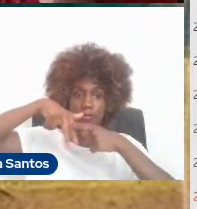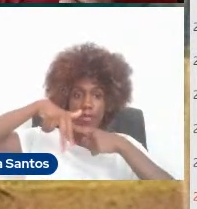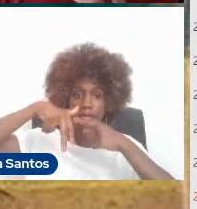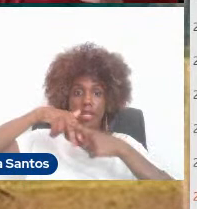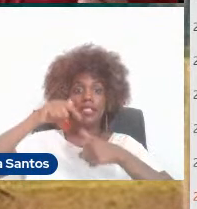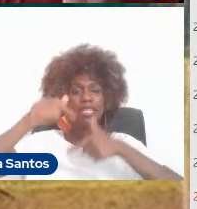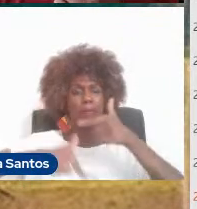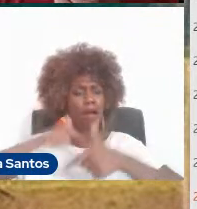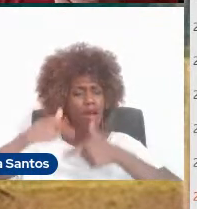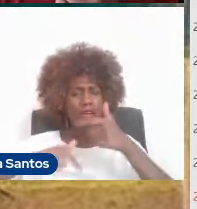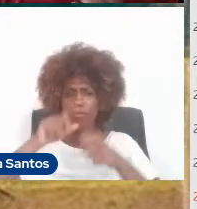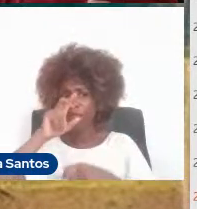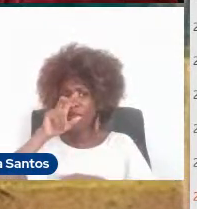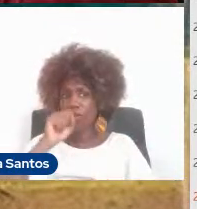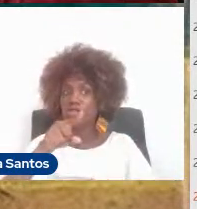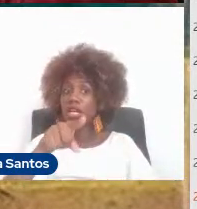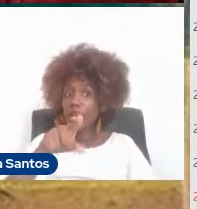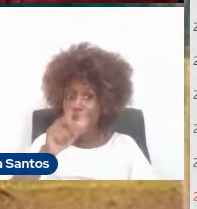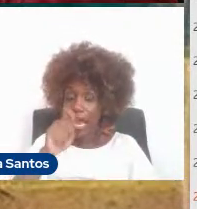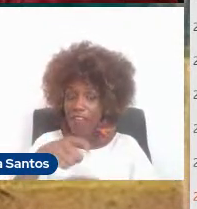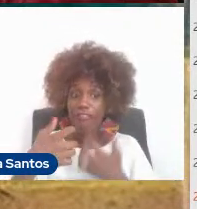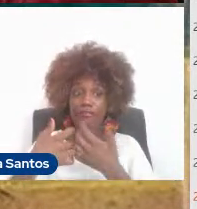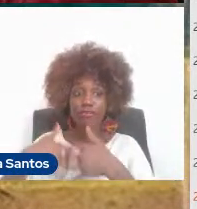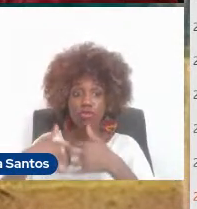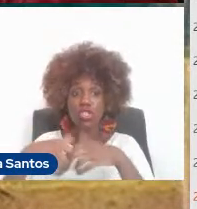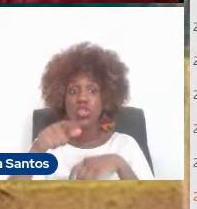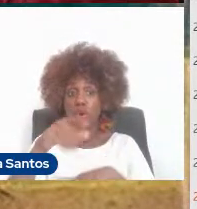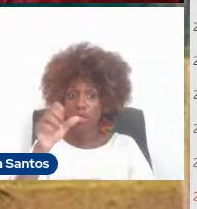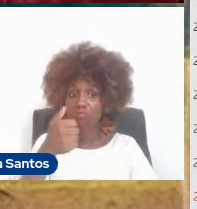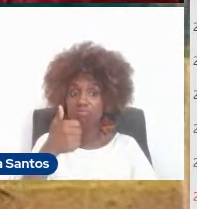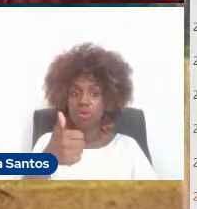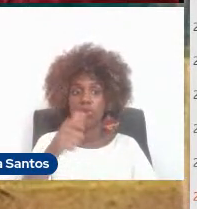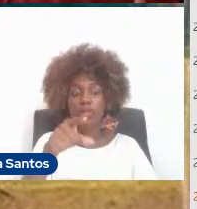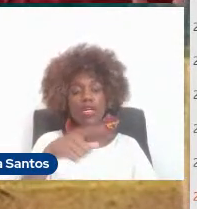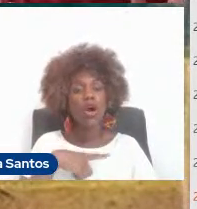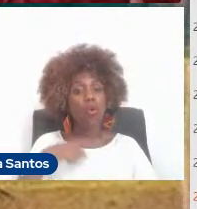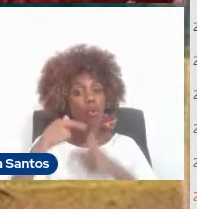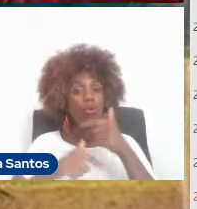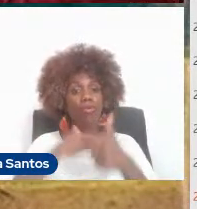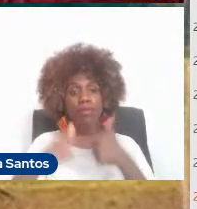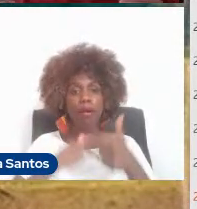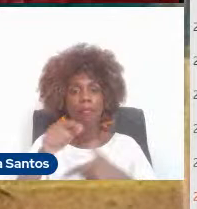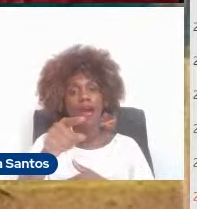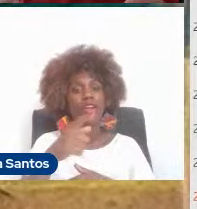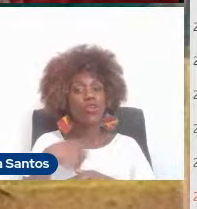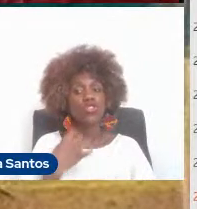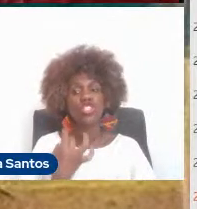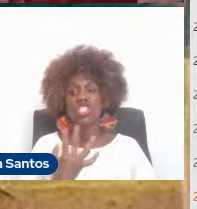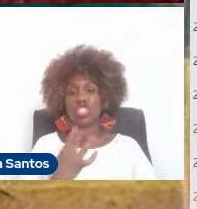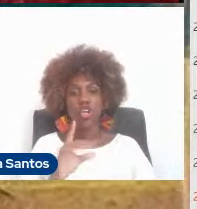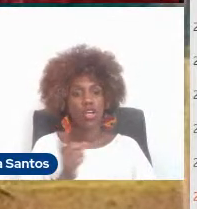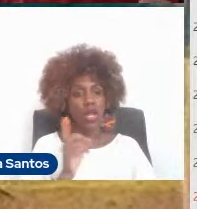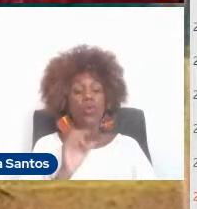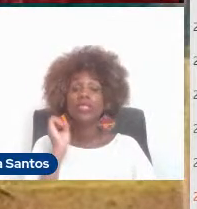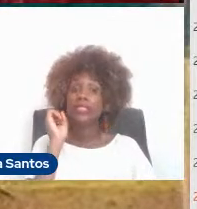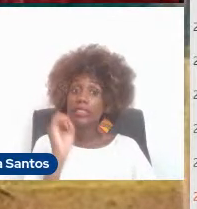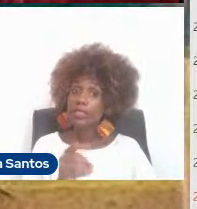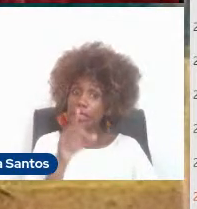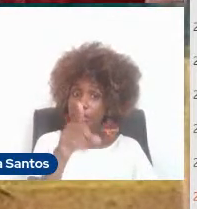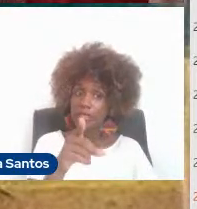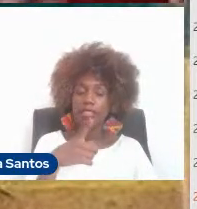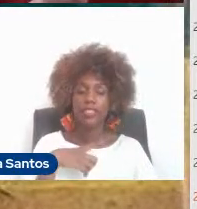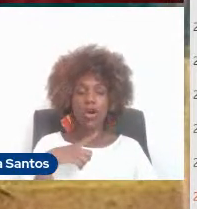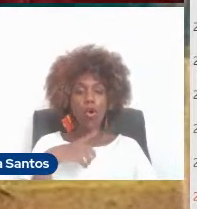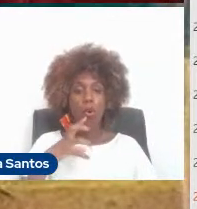e a gente chegou a essa conclusão de que funciona muito. O trabalho isolado, se o músico já pensa de forma